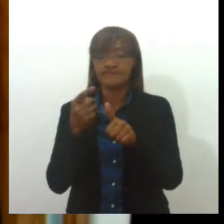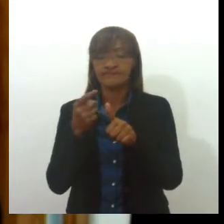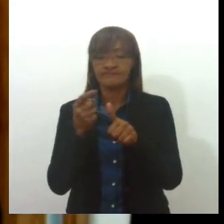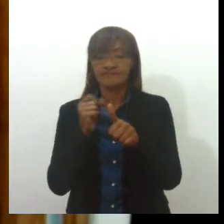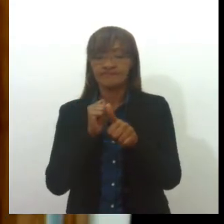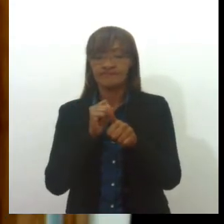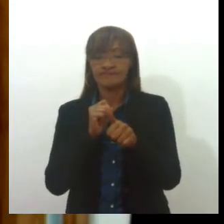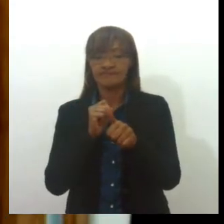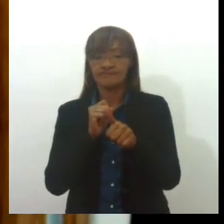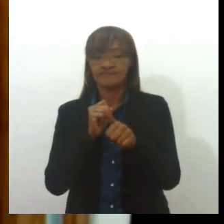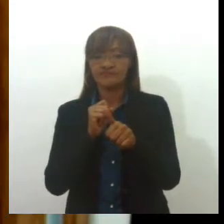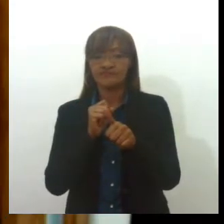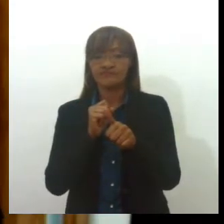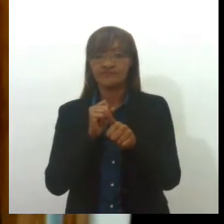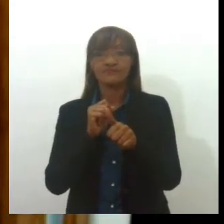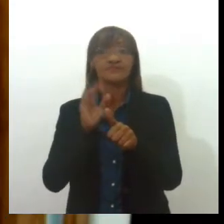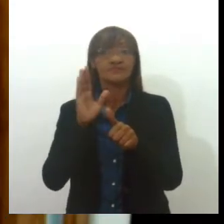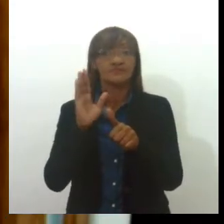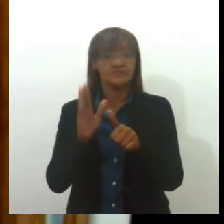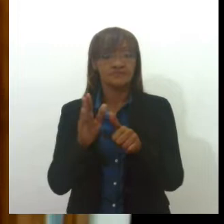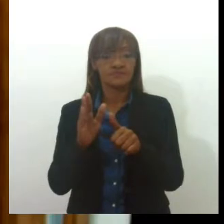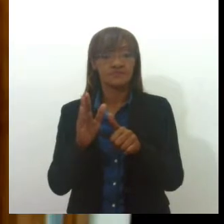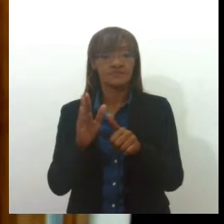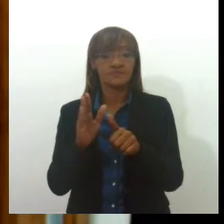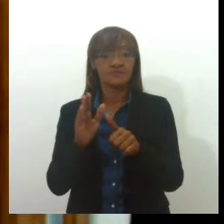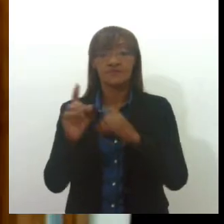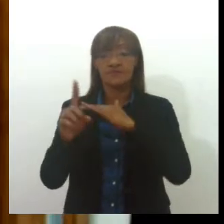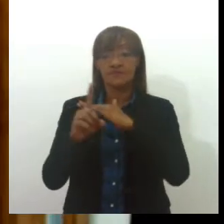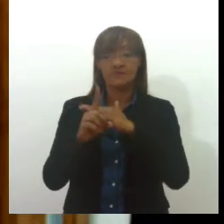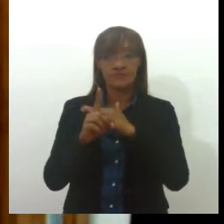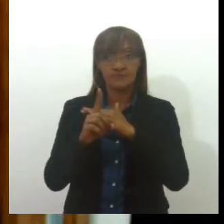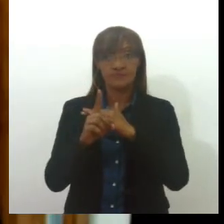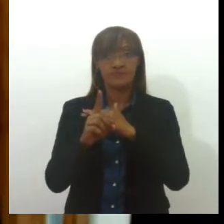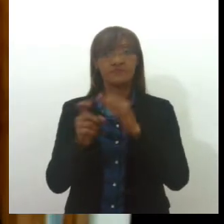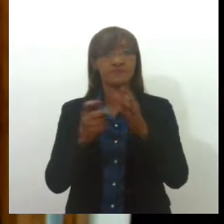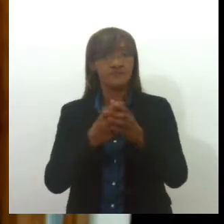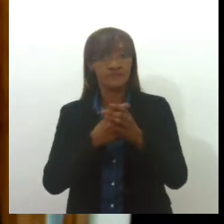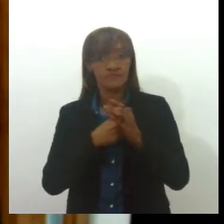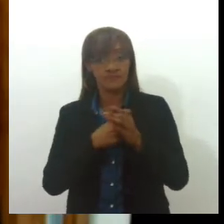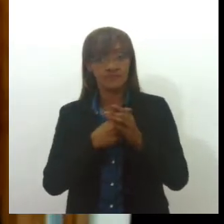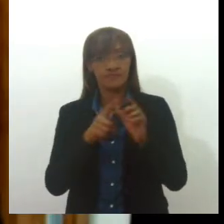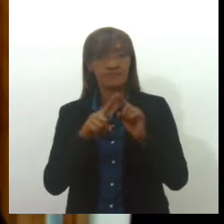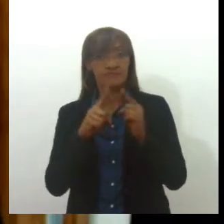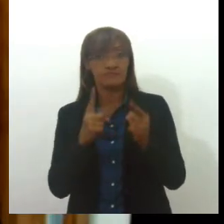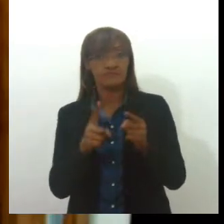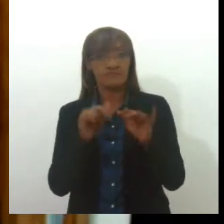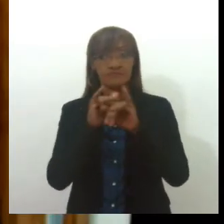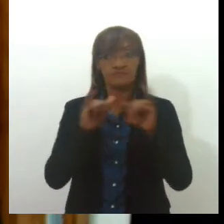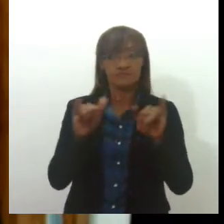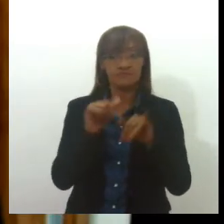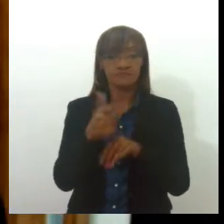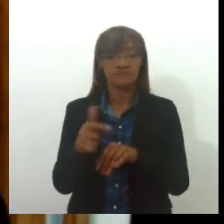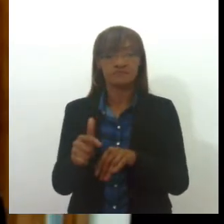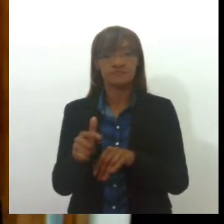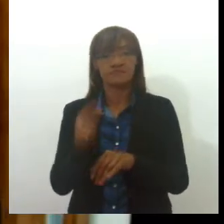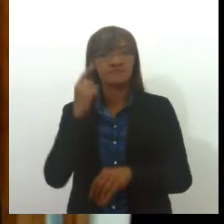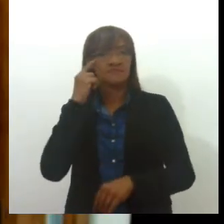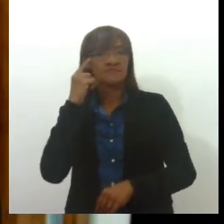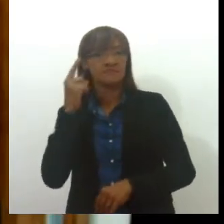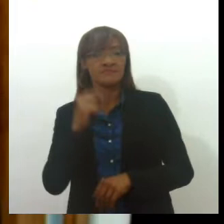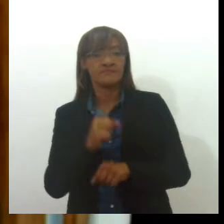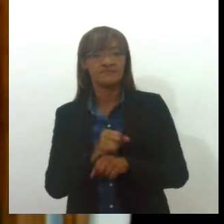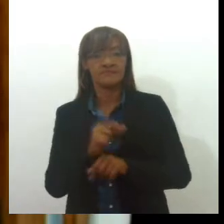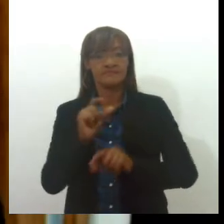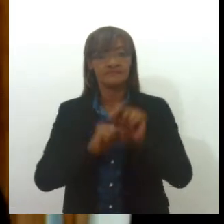mesmo havendo débito, ele não vai ser exposto a uma situação vexatória. Por quê? Porque imagina só você ter o corte de